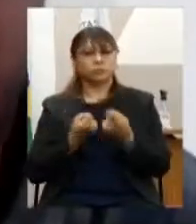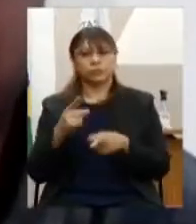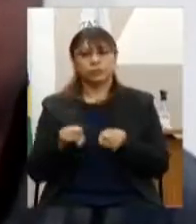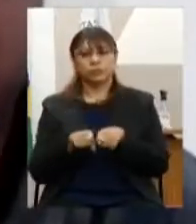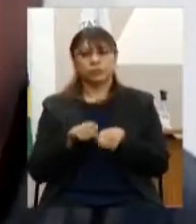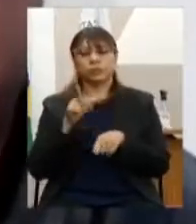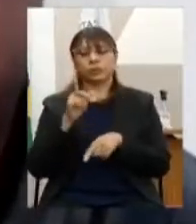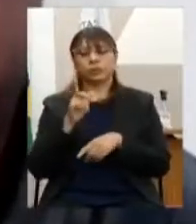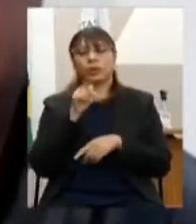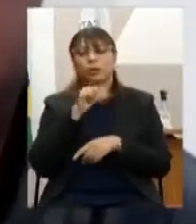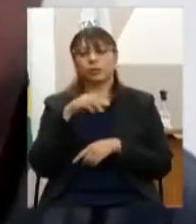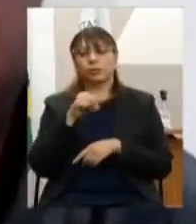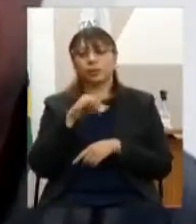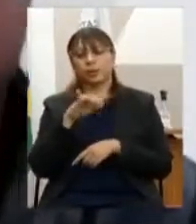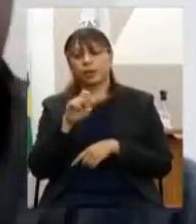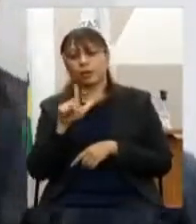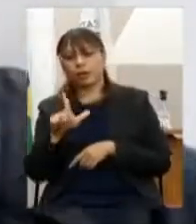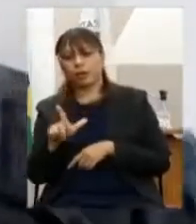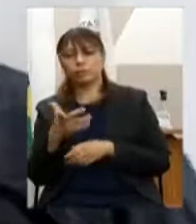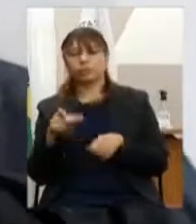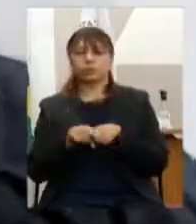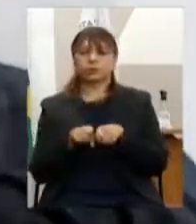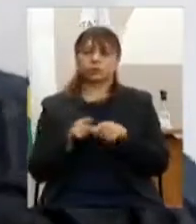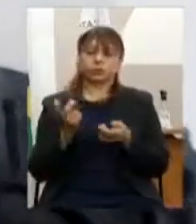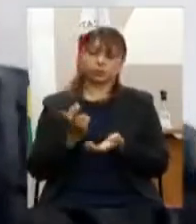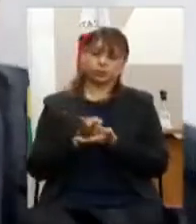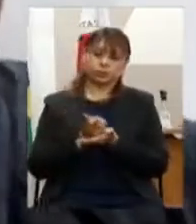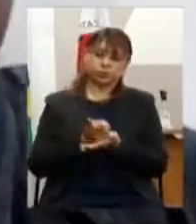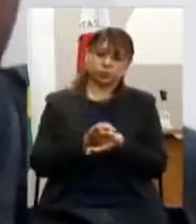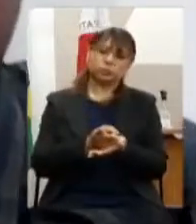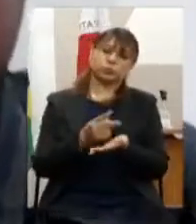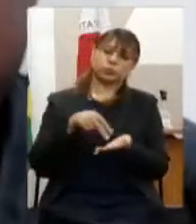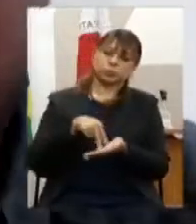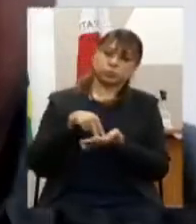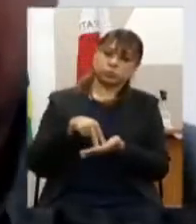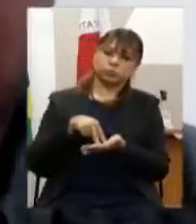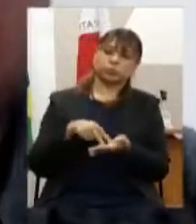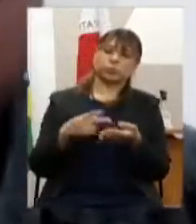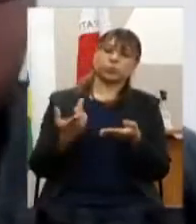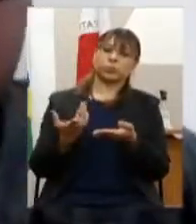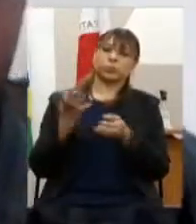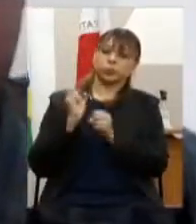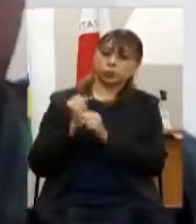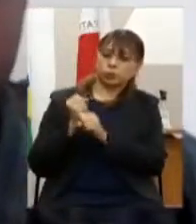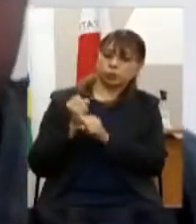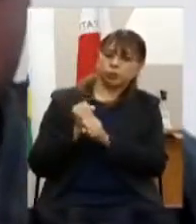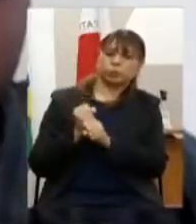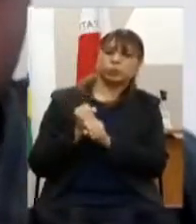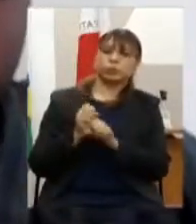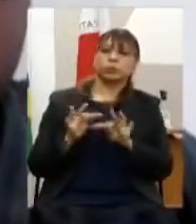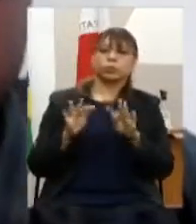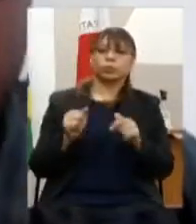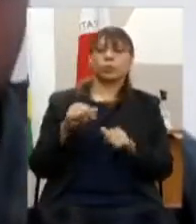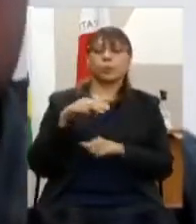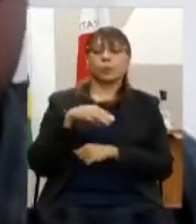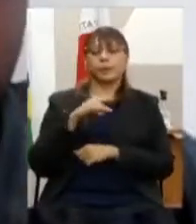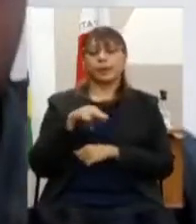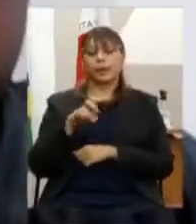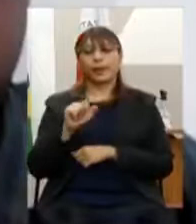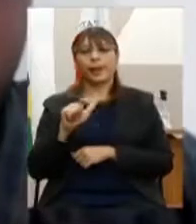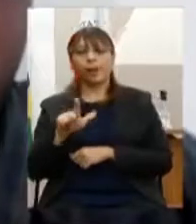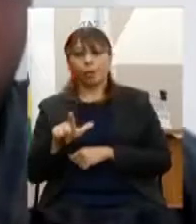bem como promover a sustentabilidade e a produtividade das atividades minerárias consolidadas no estado